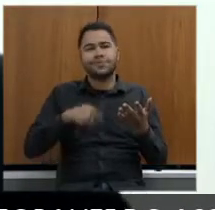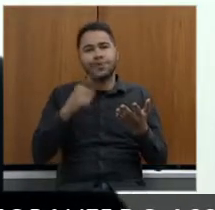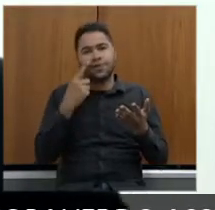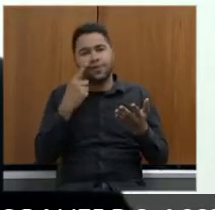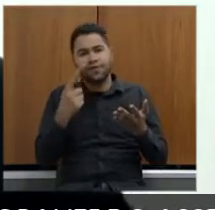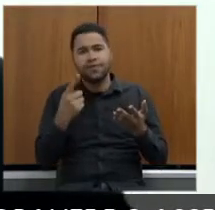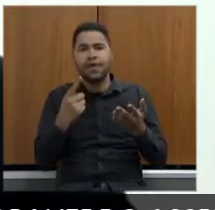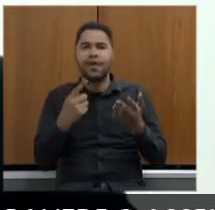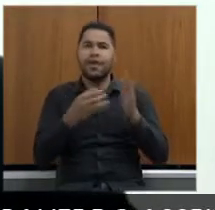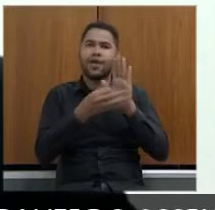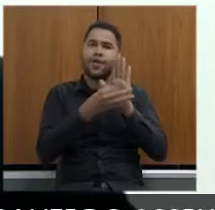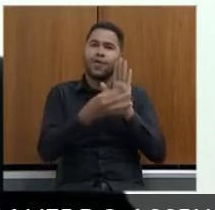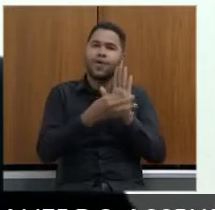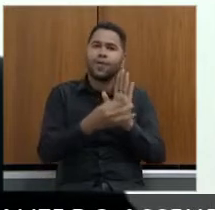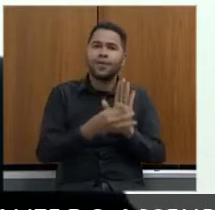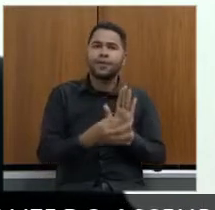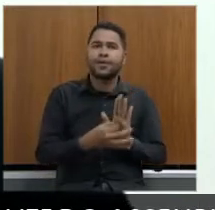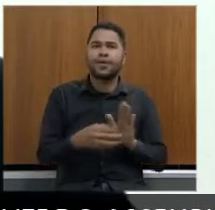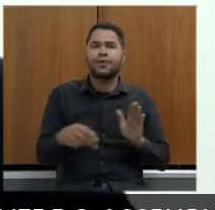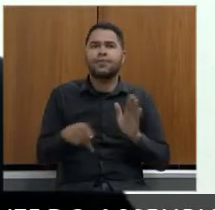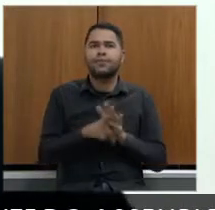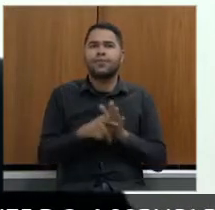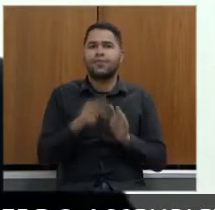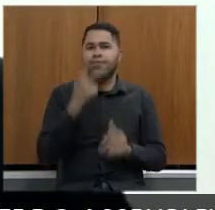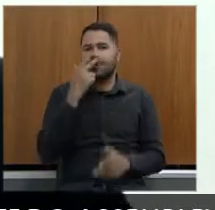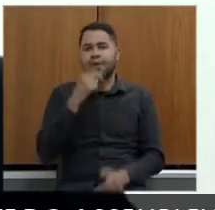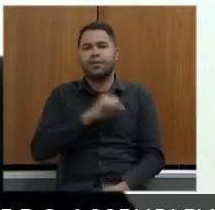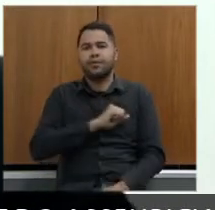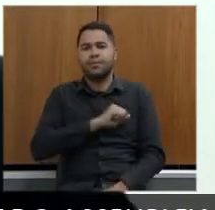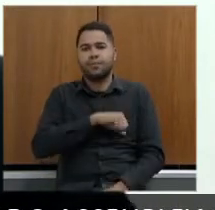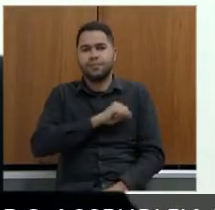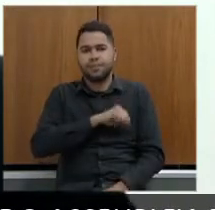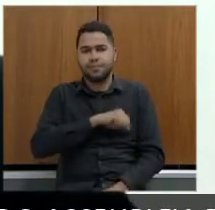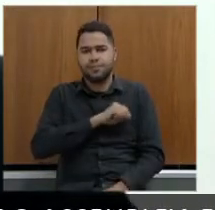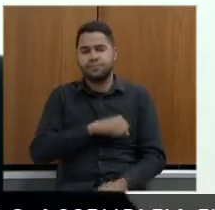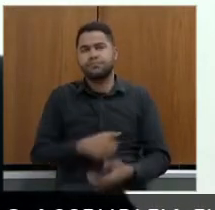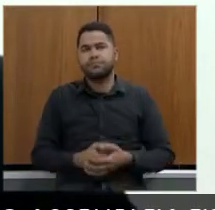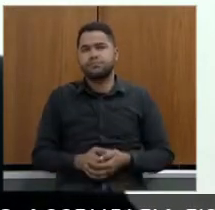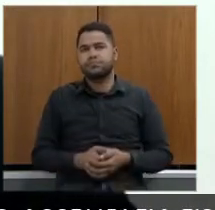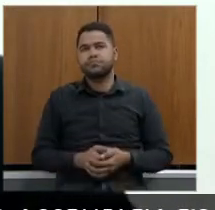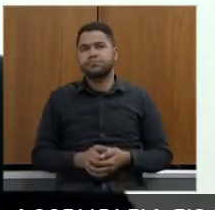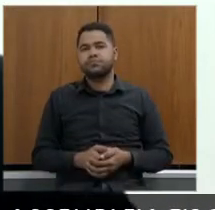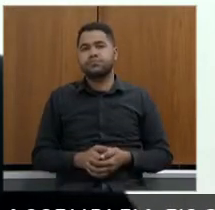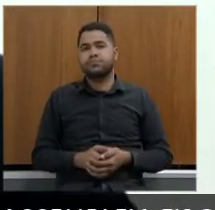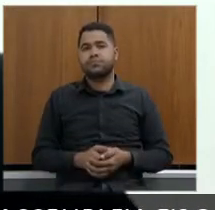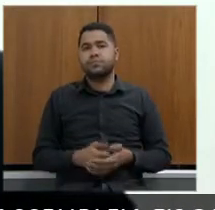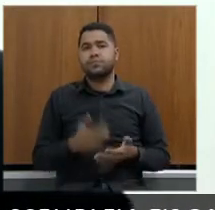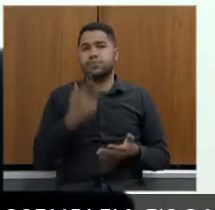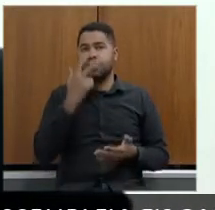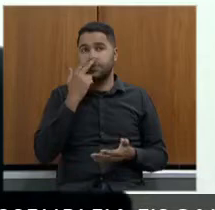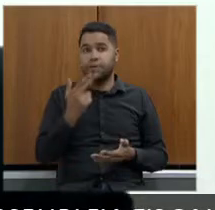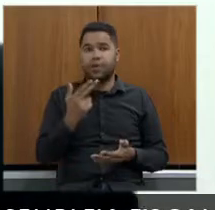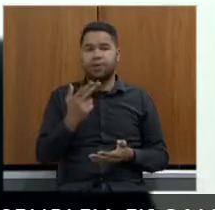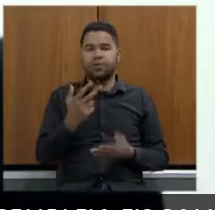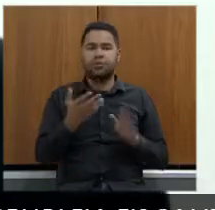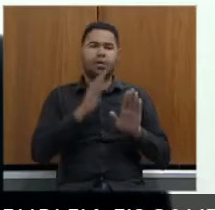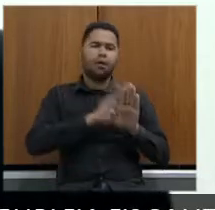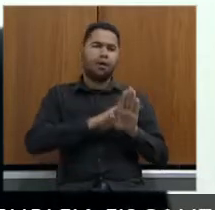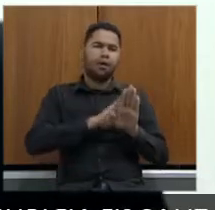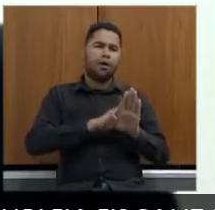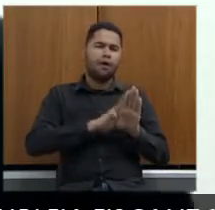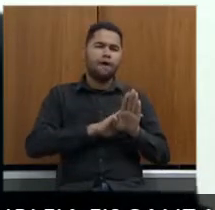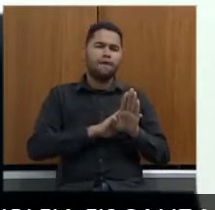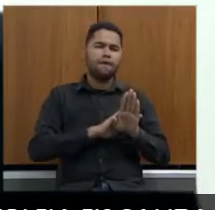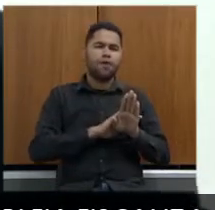comentários alheios comentários às vezes maldosos comentários de segundas intenções terceiras